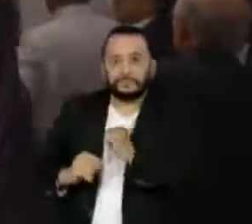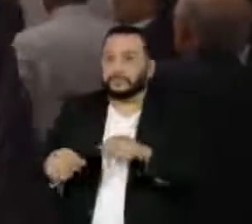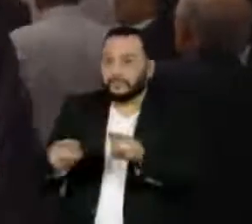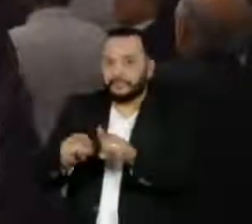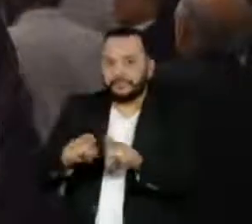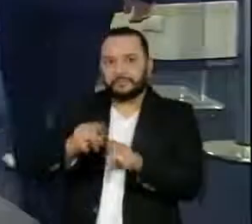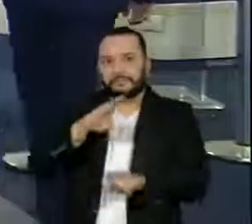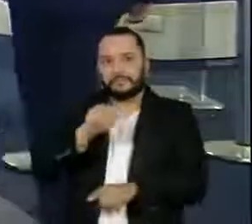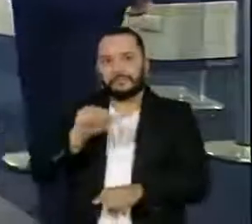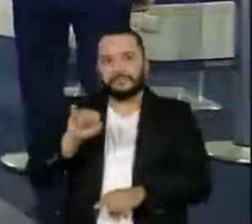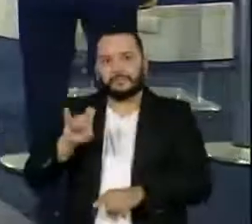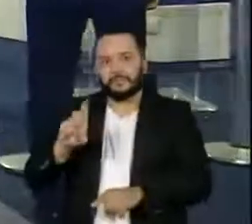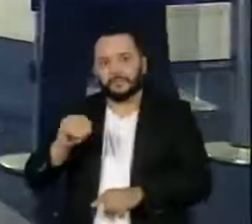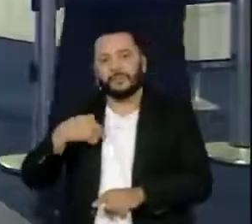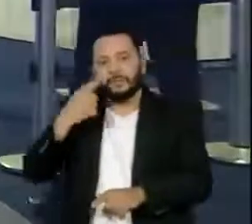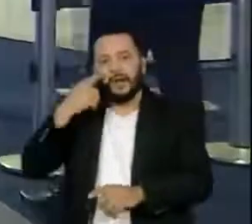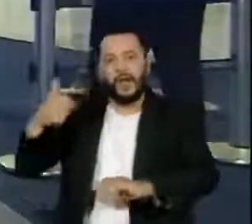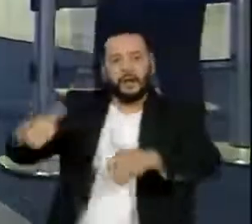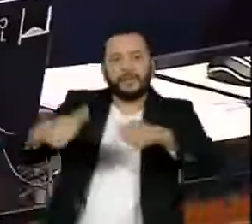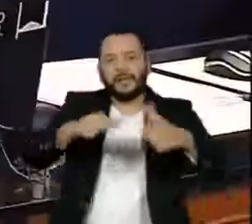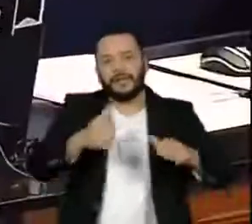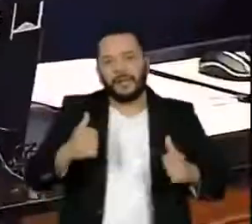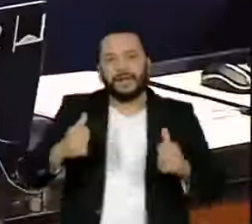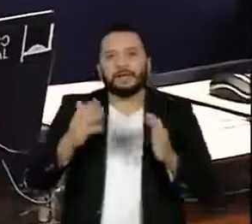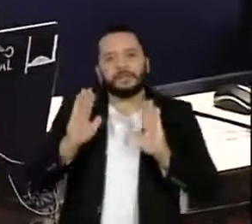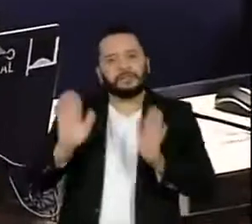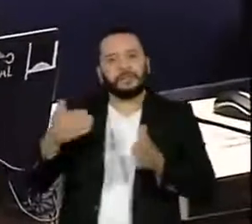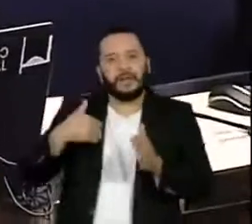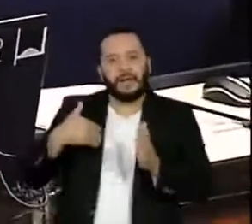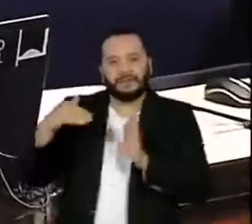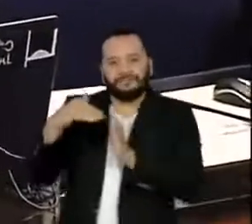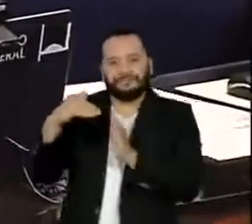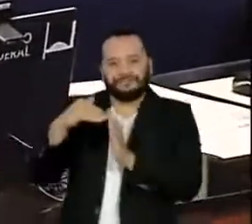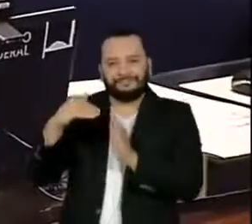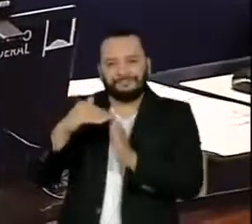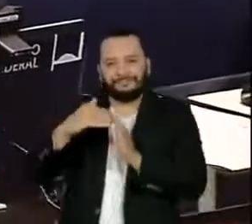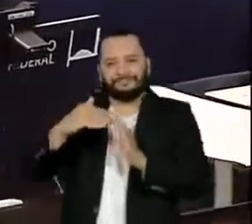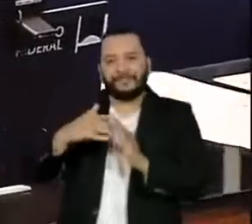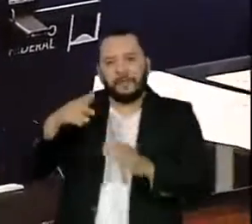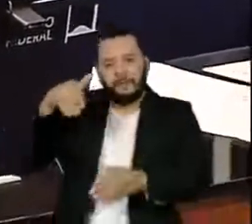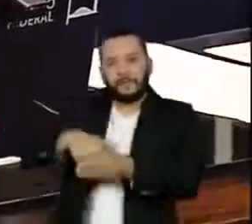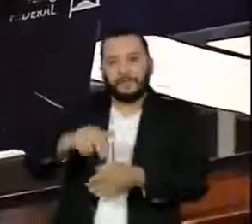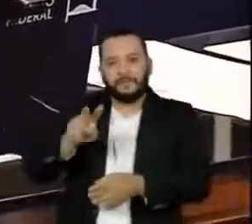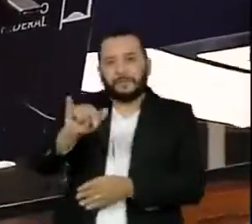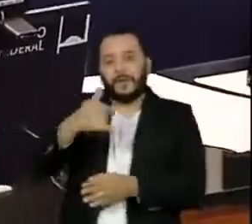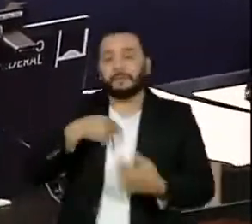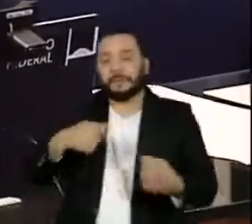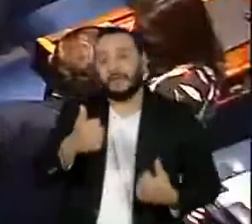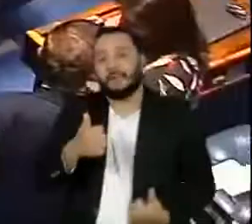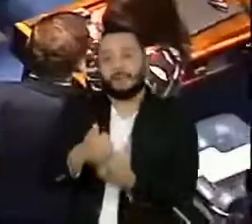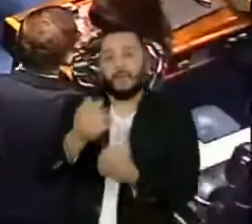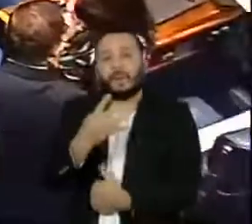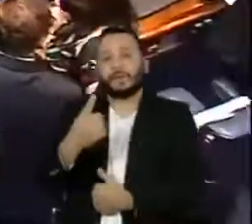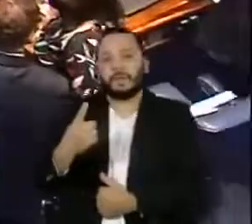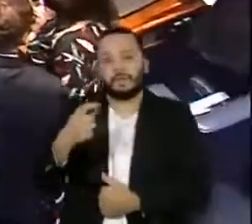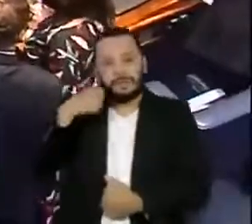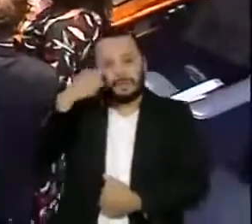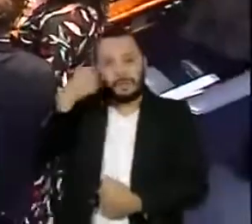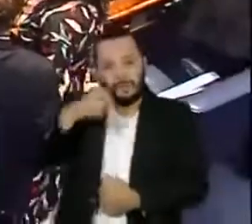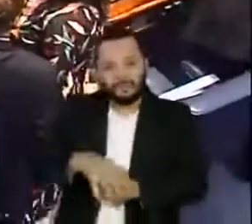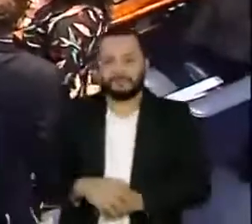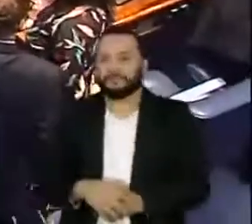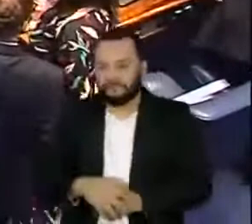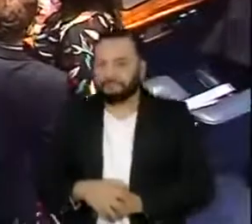será submetido à aprovação no plenário do Senado, onde precisa do apoio de pelo menos 41 senadores.